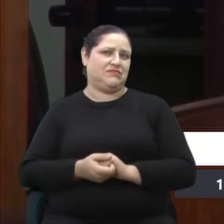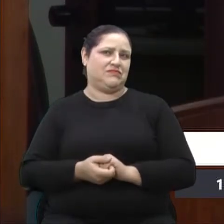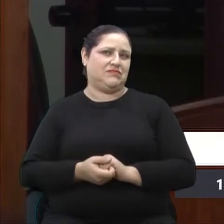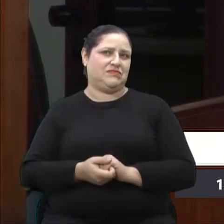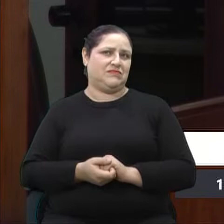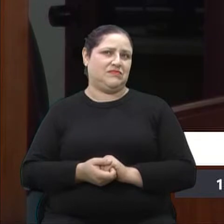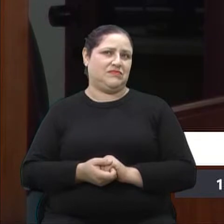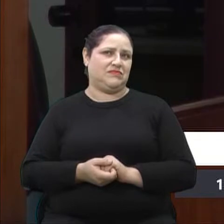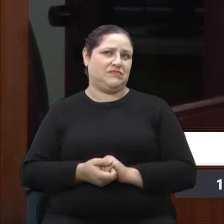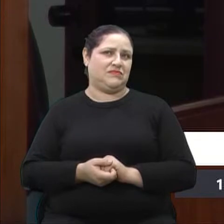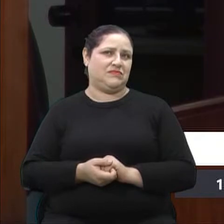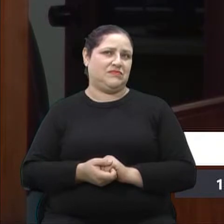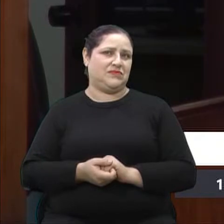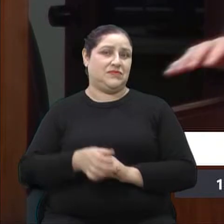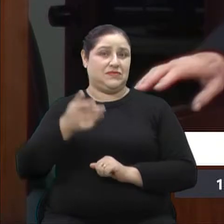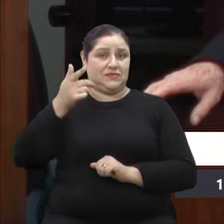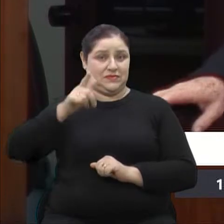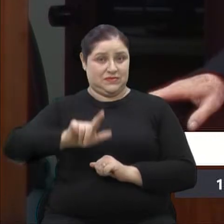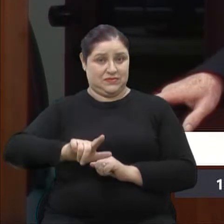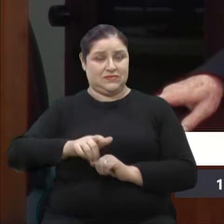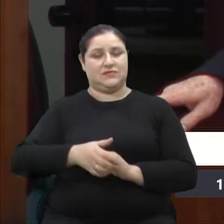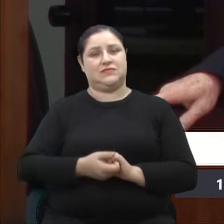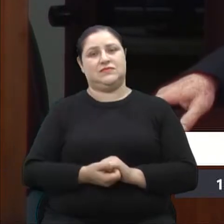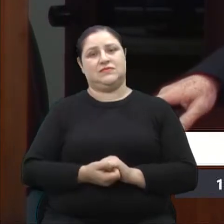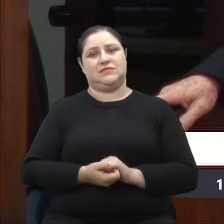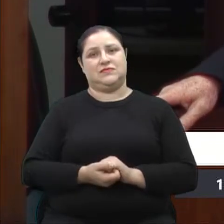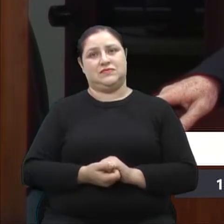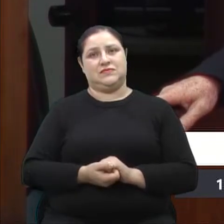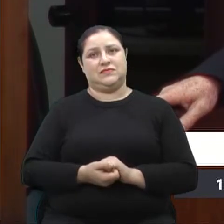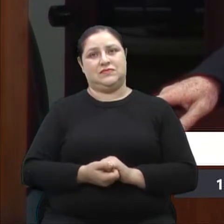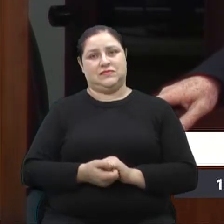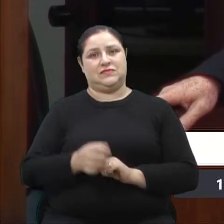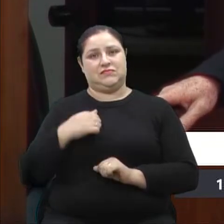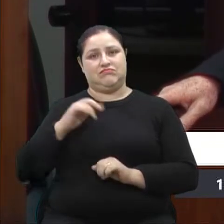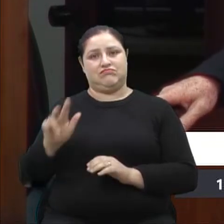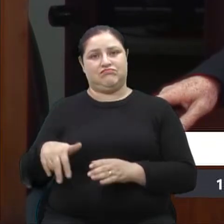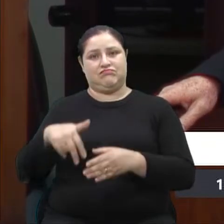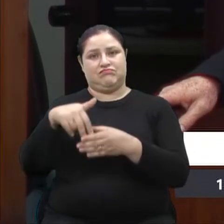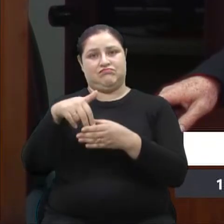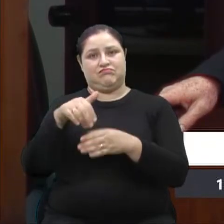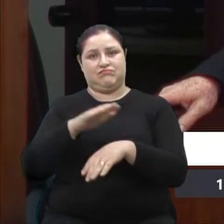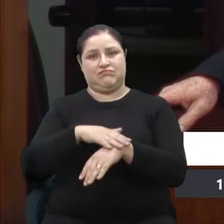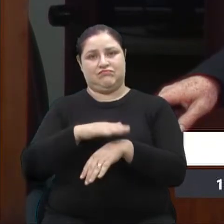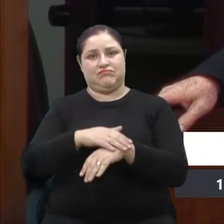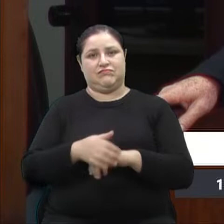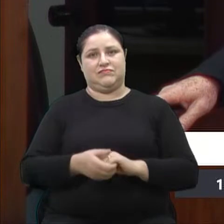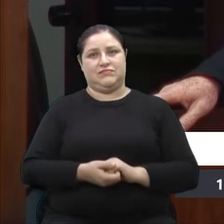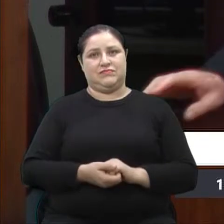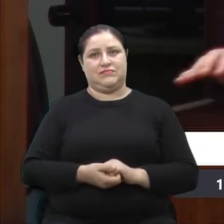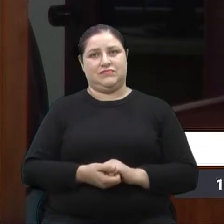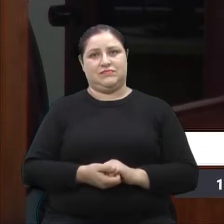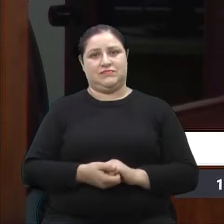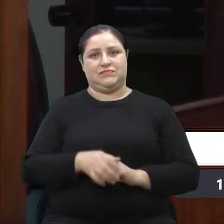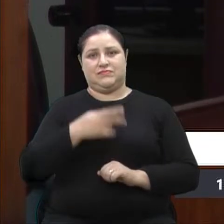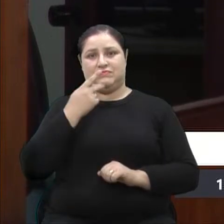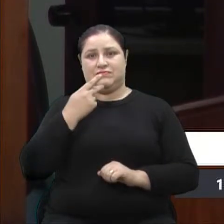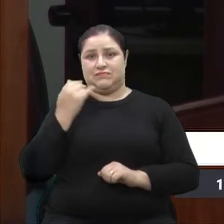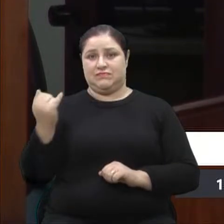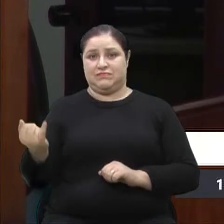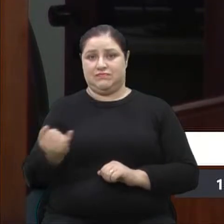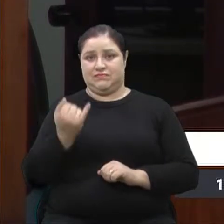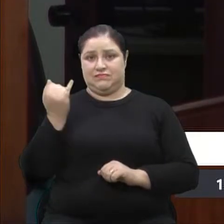Mais uma vez, ocupo esse espaço para ressaltar